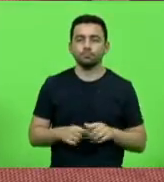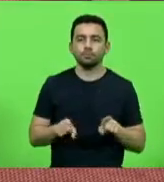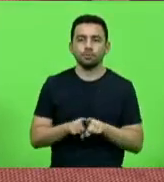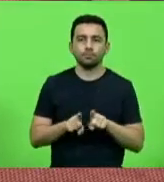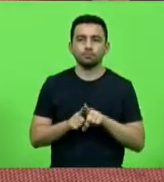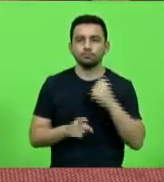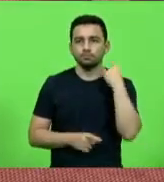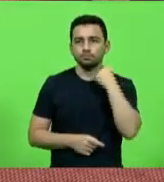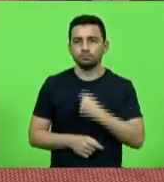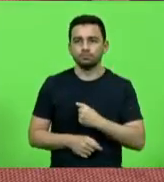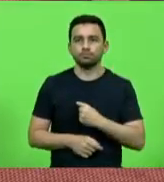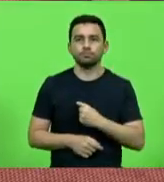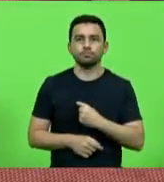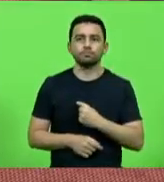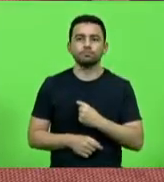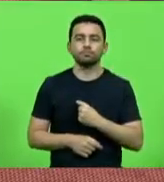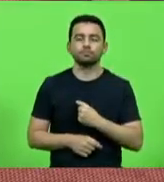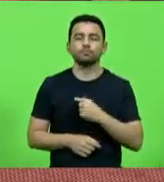Drevec?